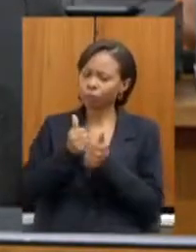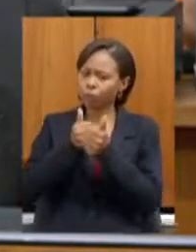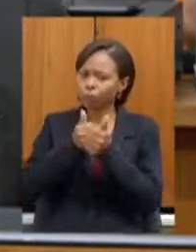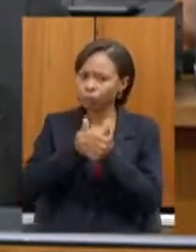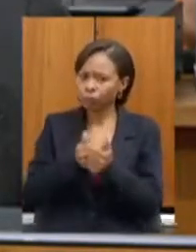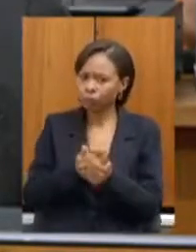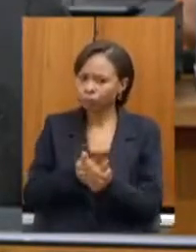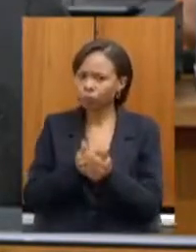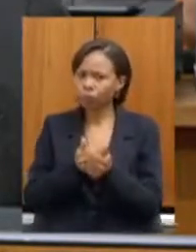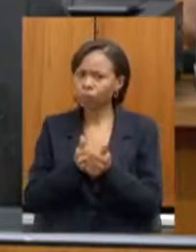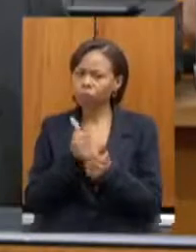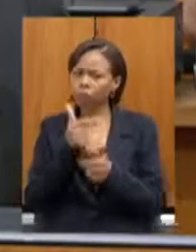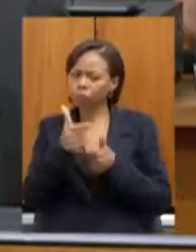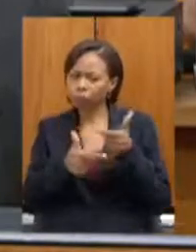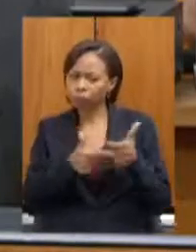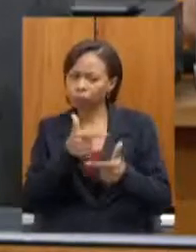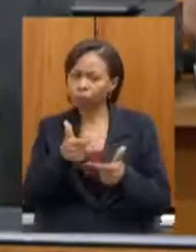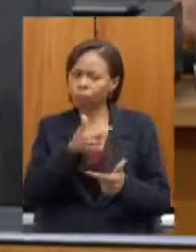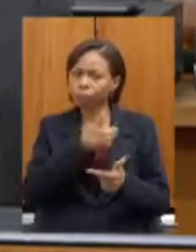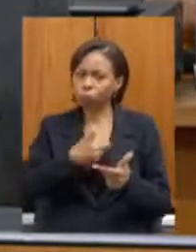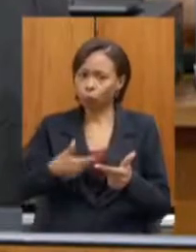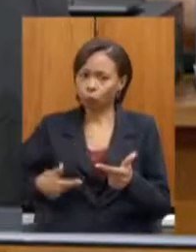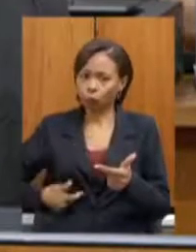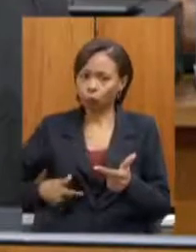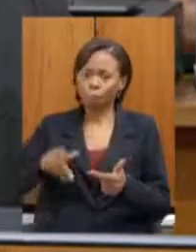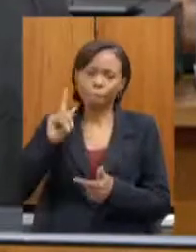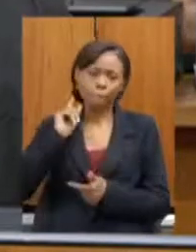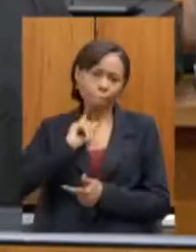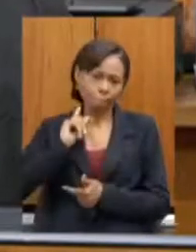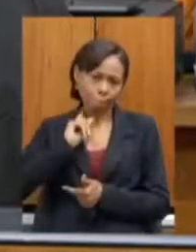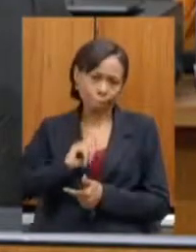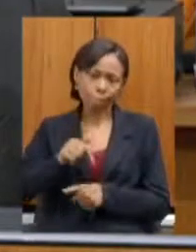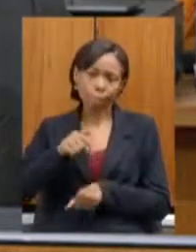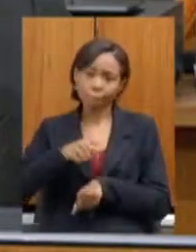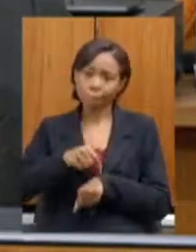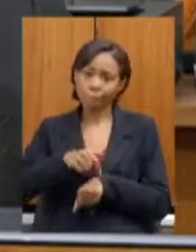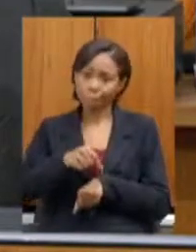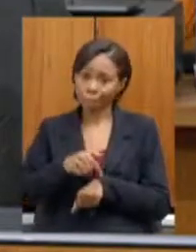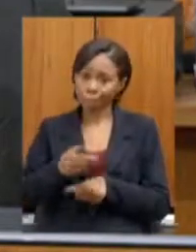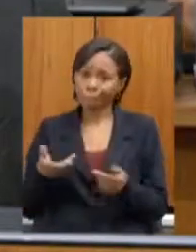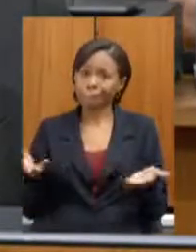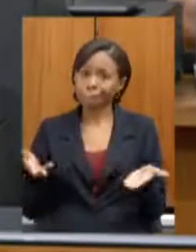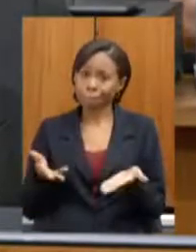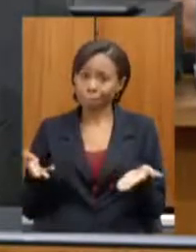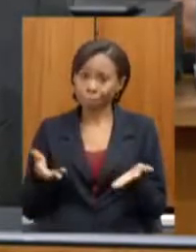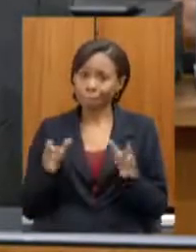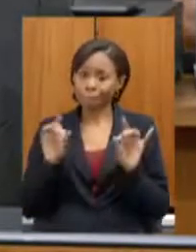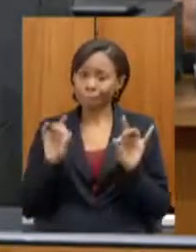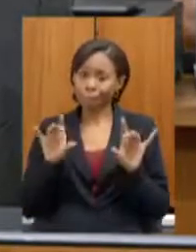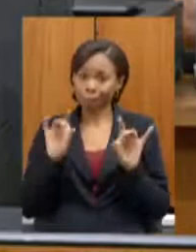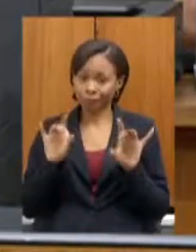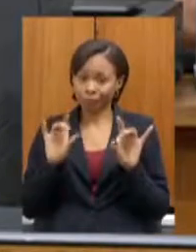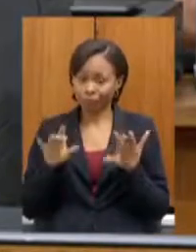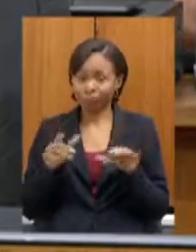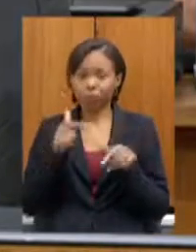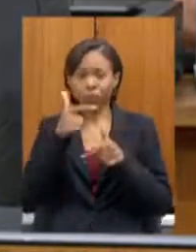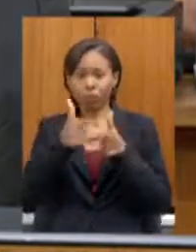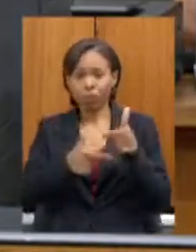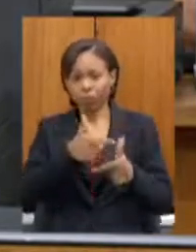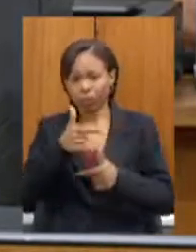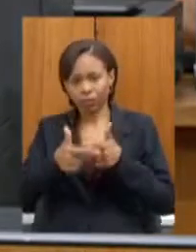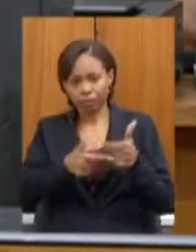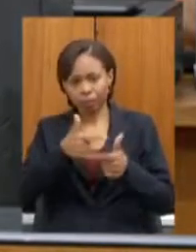o trabalho do governo do Estado, nesse momento aqui, em especial, o trabalho